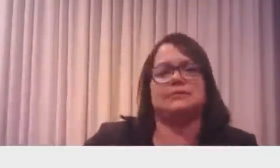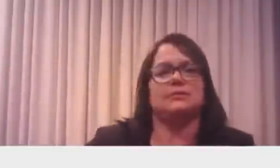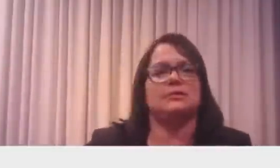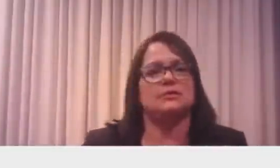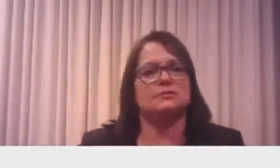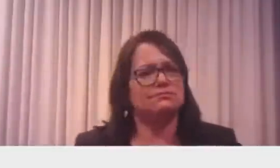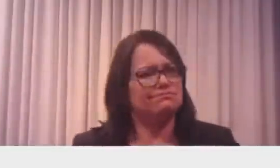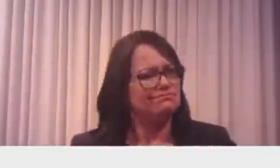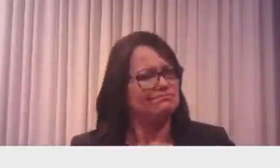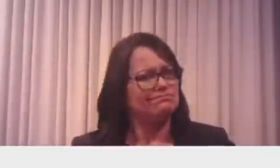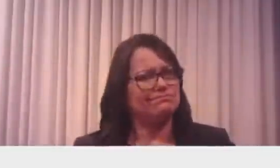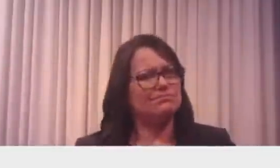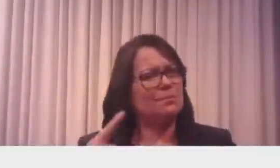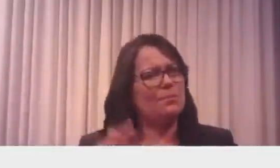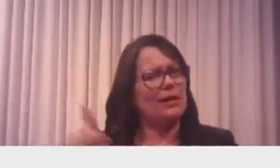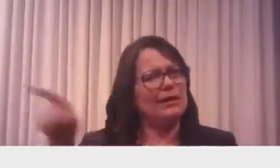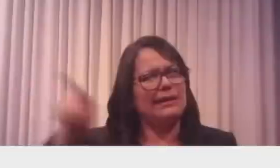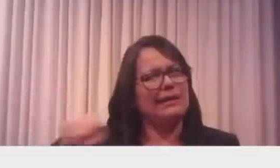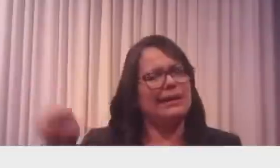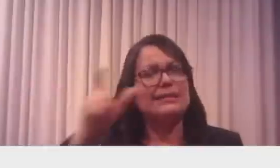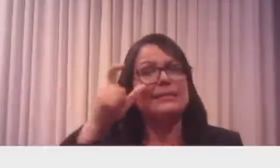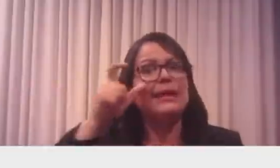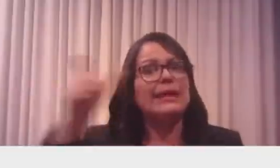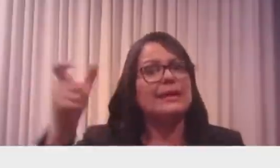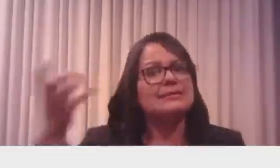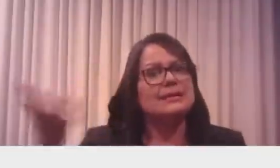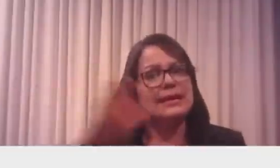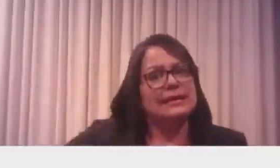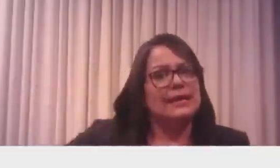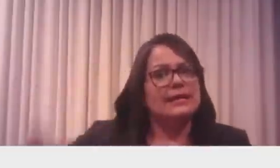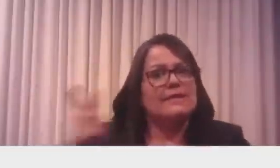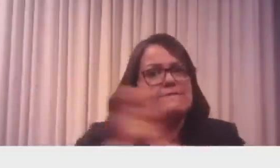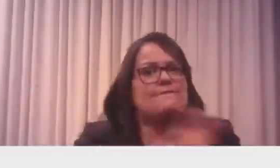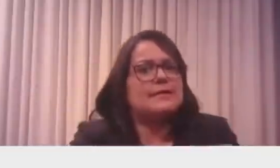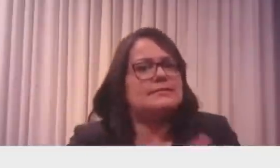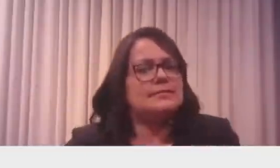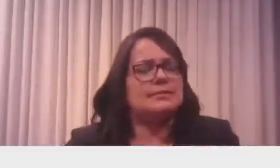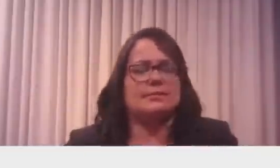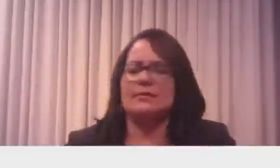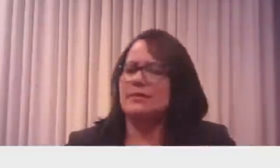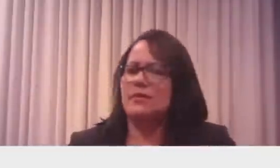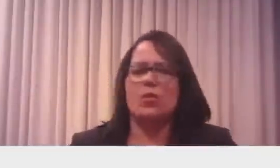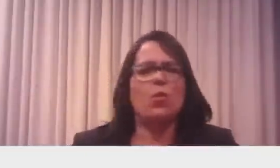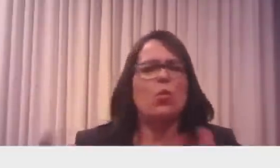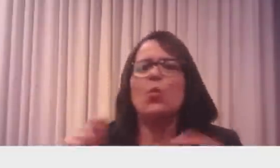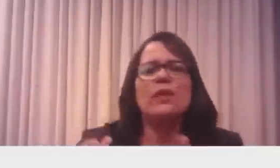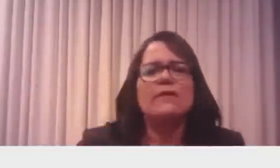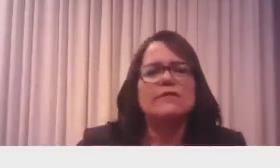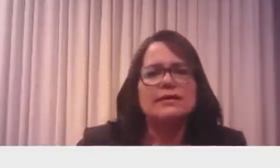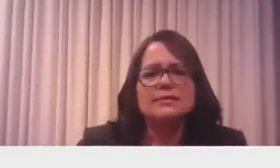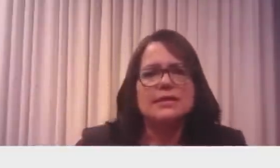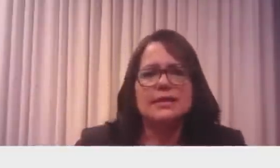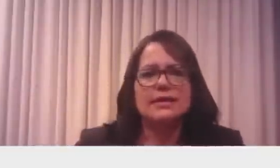interesse em vacinar a garotada? O que tem que ser feito? Se tem um estudo